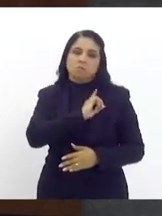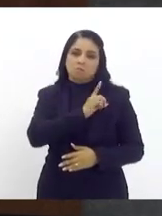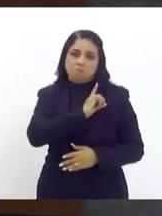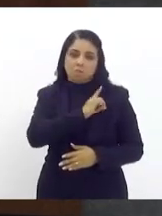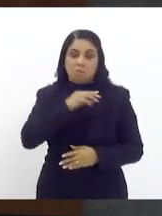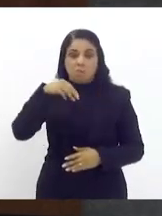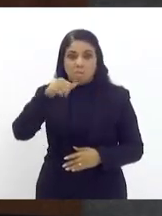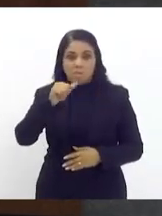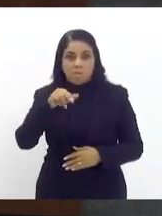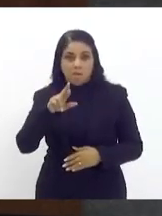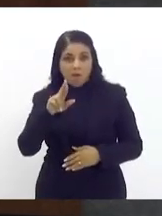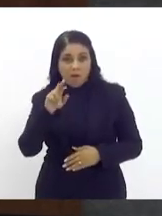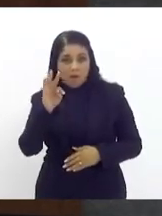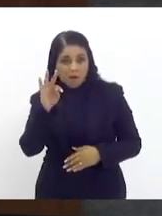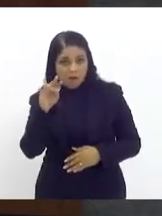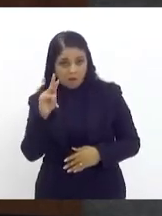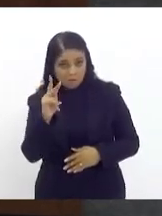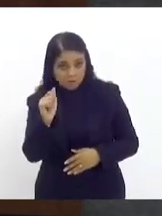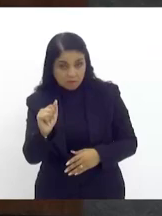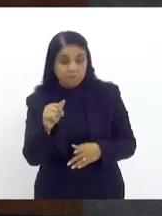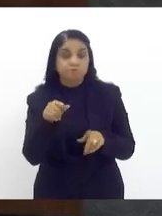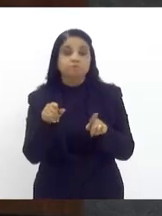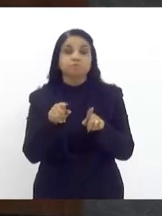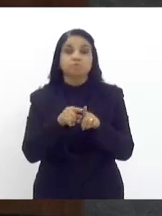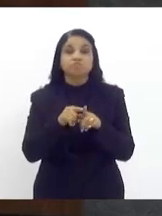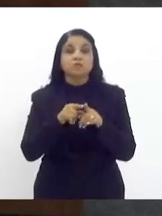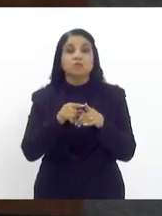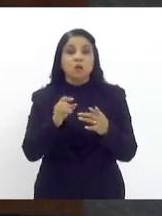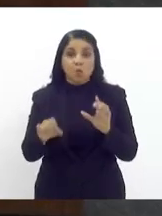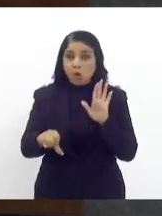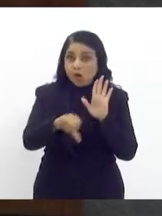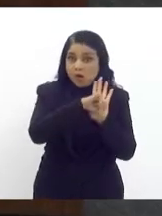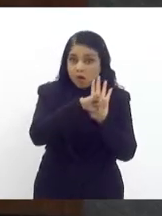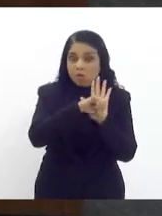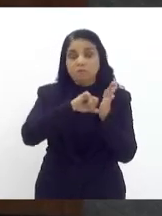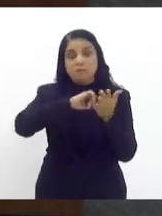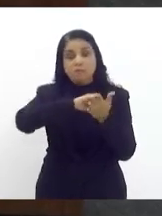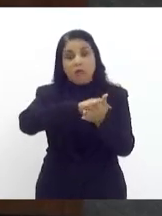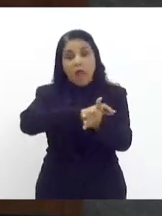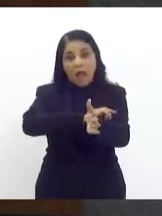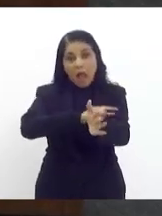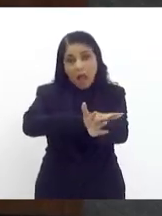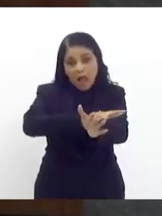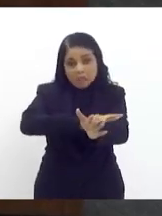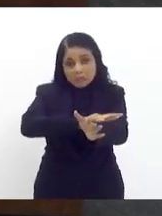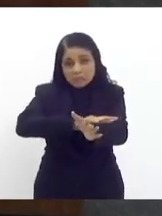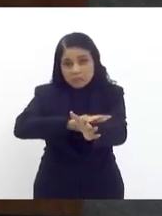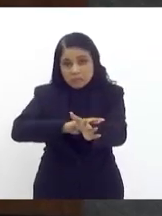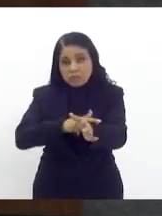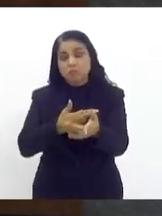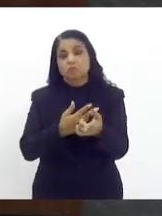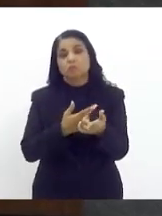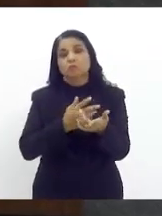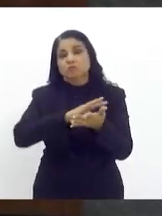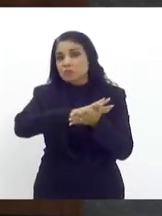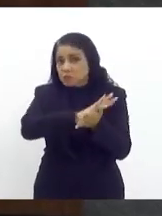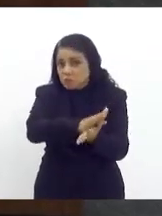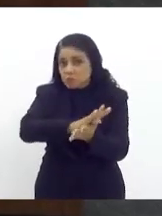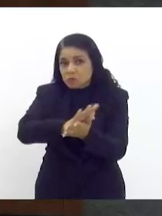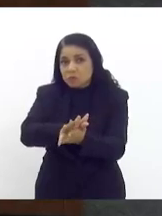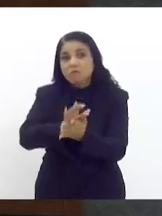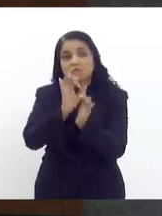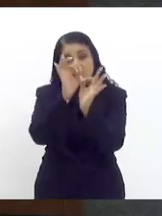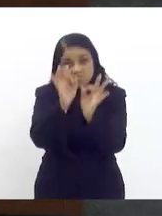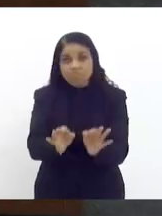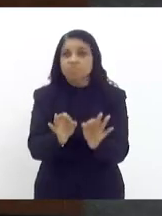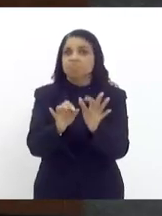muito, e aí está aí um crime de racismo, de xingamento, de racismo clássico, que